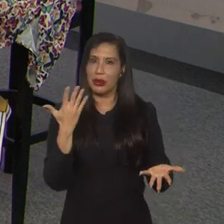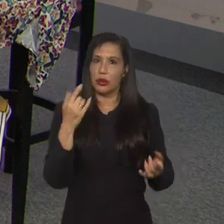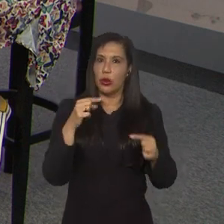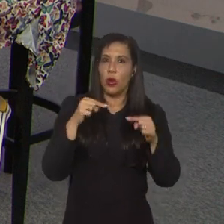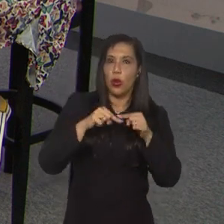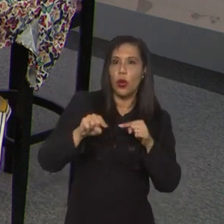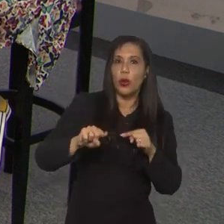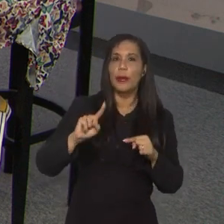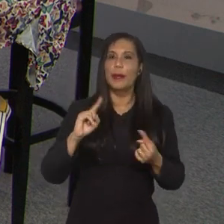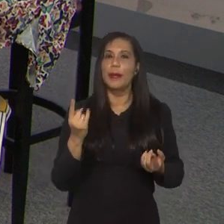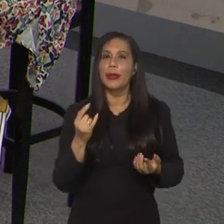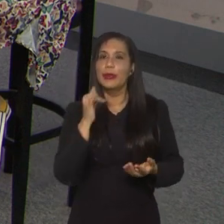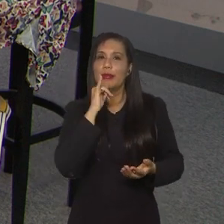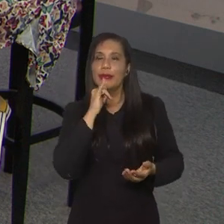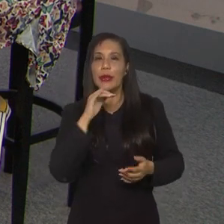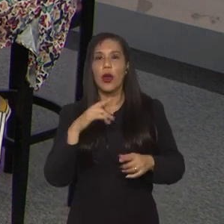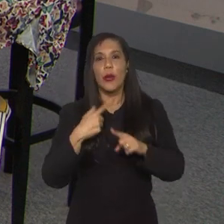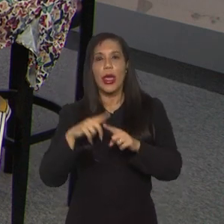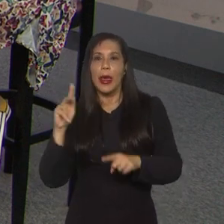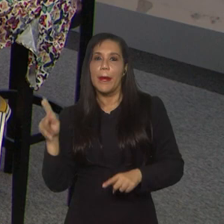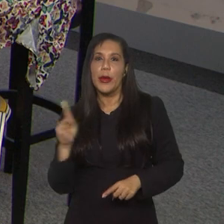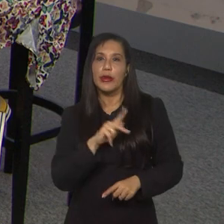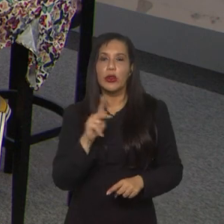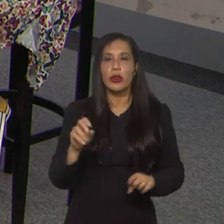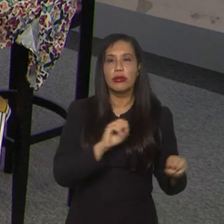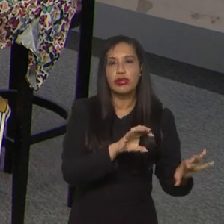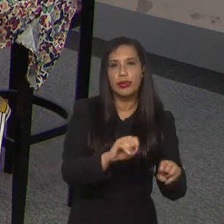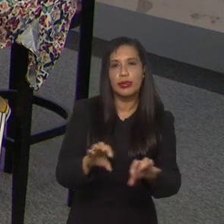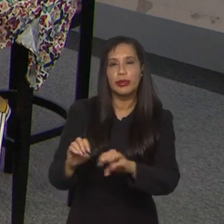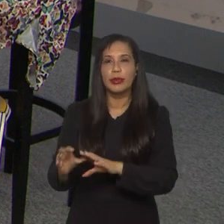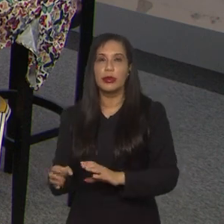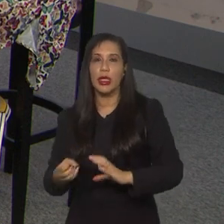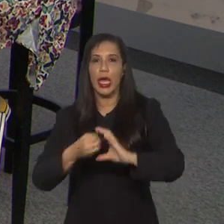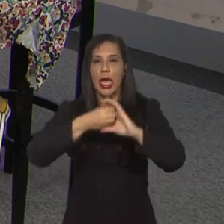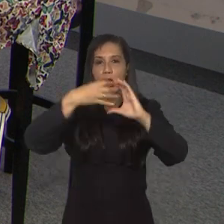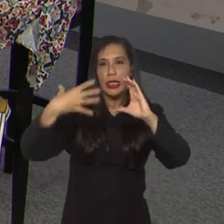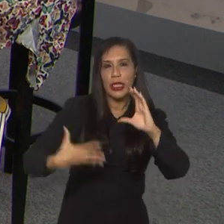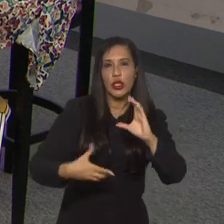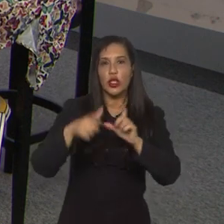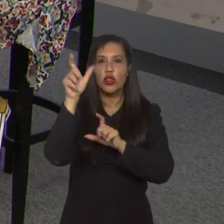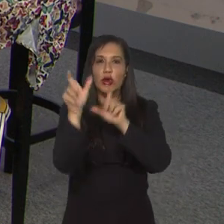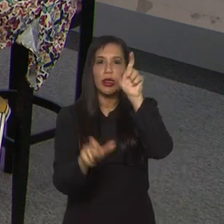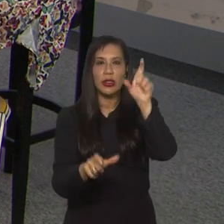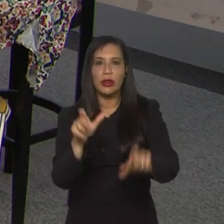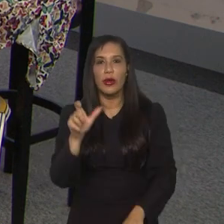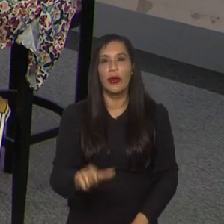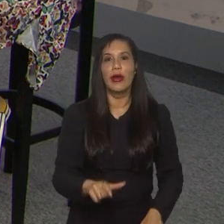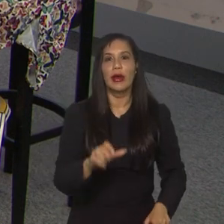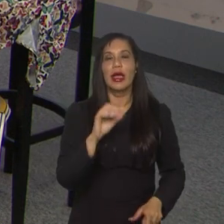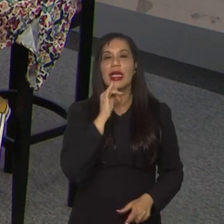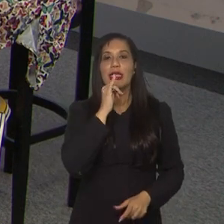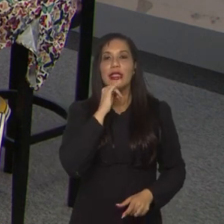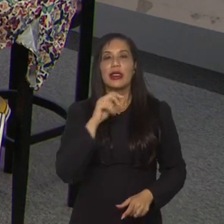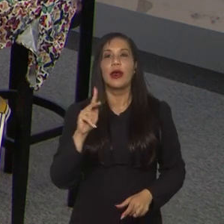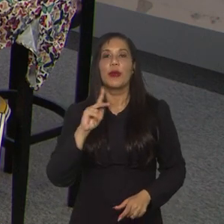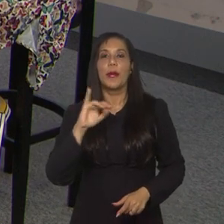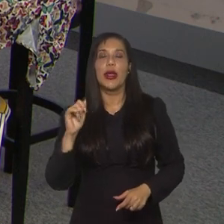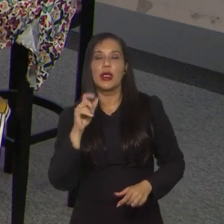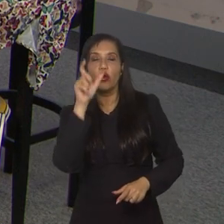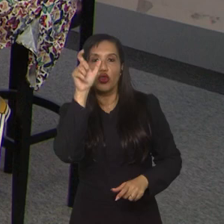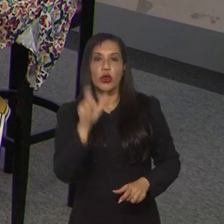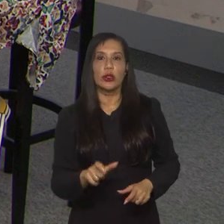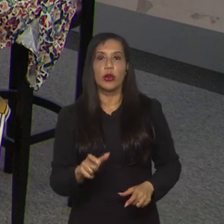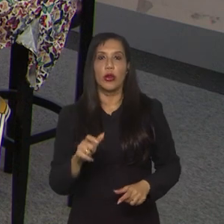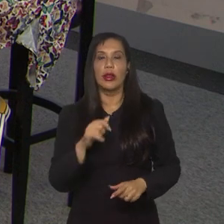uma lógica do trabalho que a Pia tem feito. Até por característica de jogadora. Eu acho que a Pia não tem o costume de trabalhar com uma jogadora